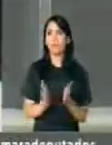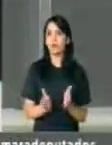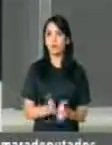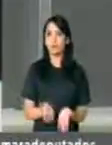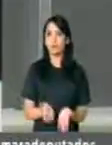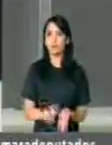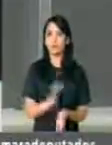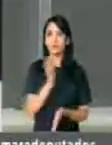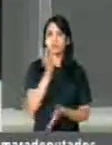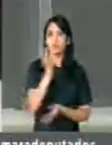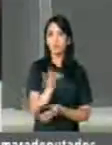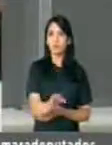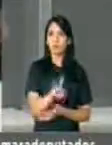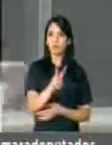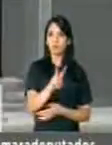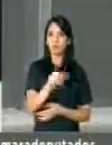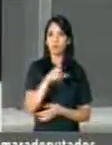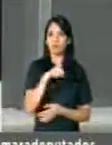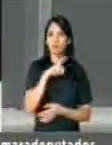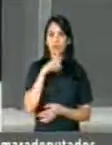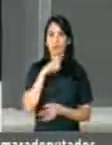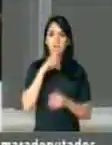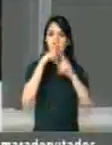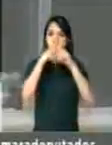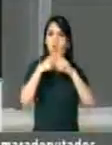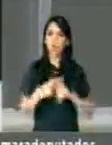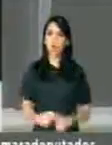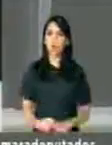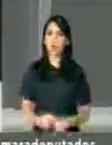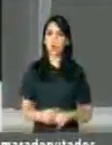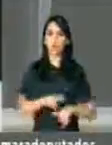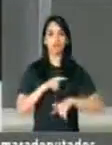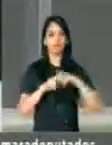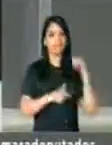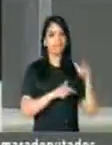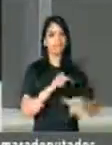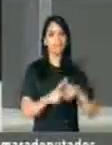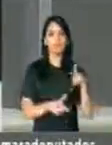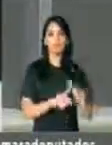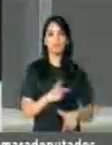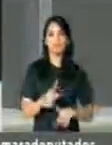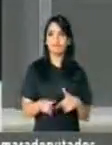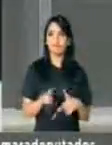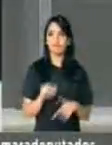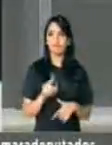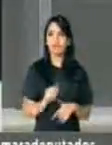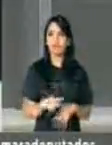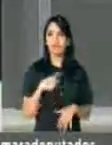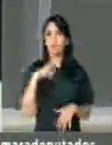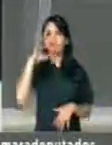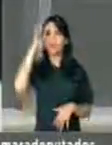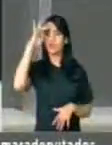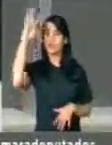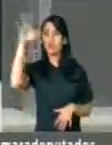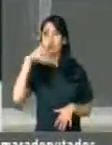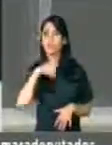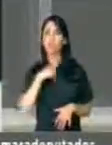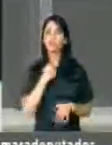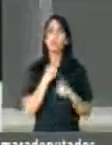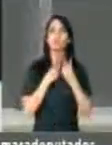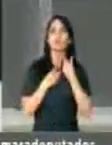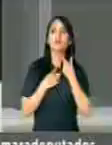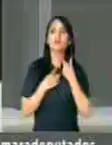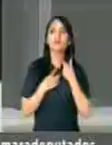no futuro terão que disputar um mercado de trabalho, eles têm sonhos, eles têm vontade e eles